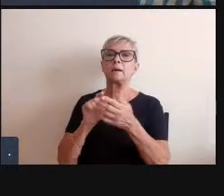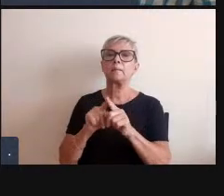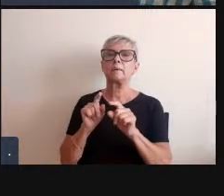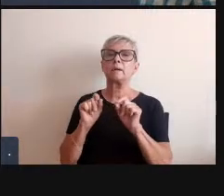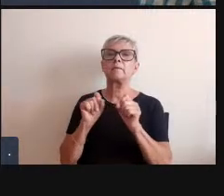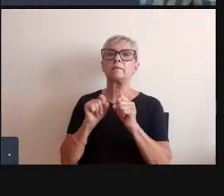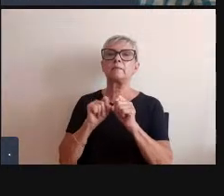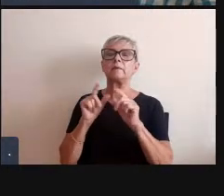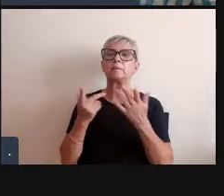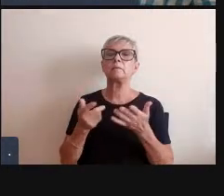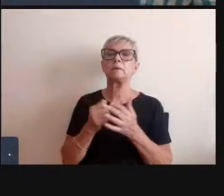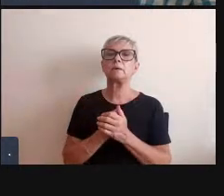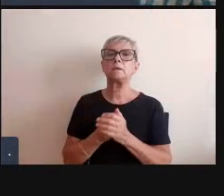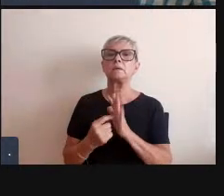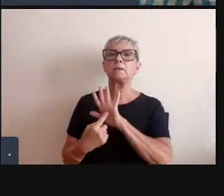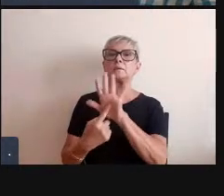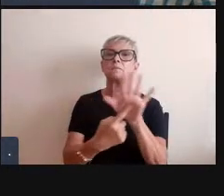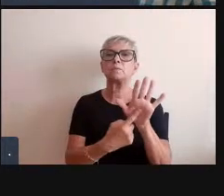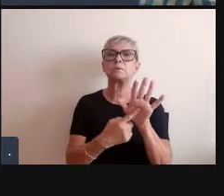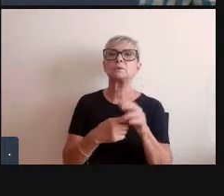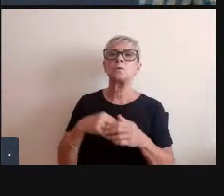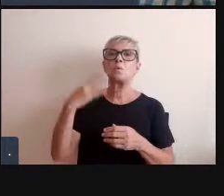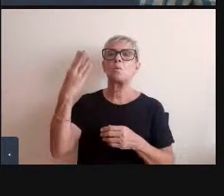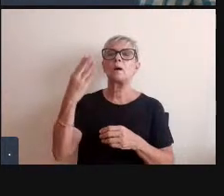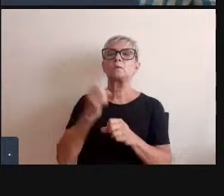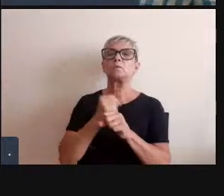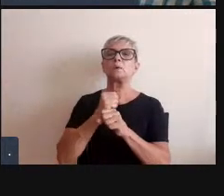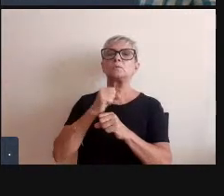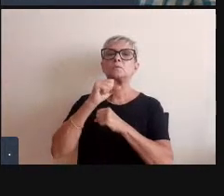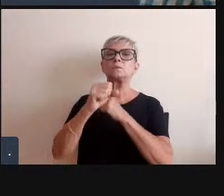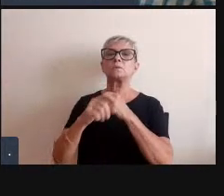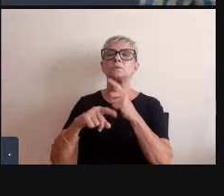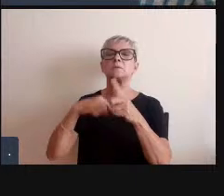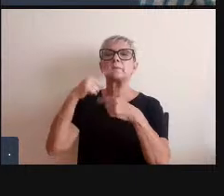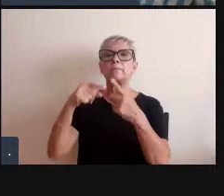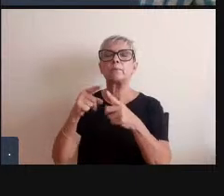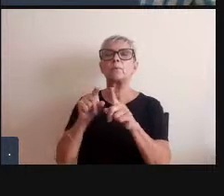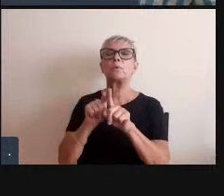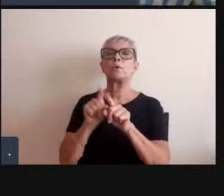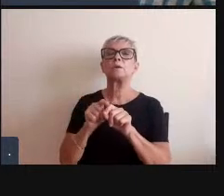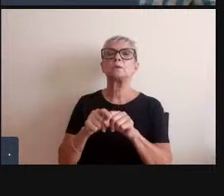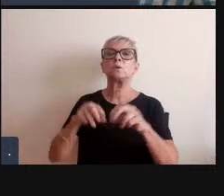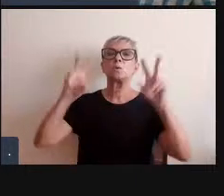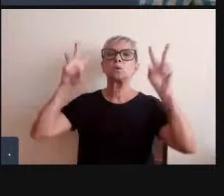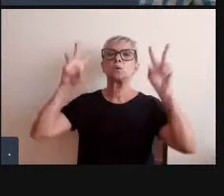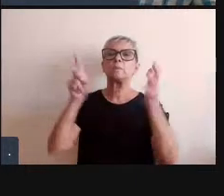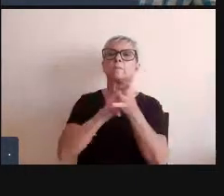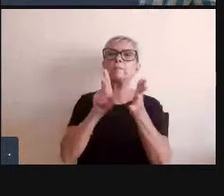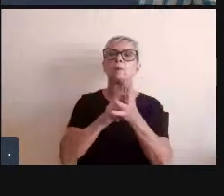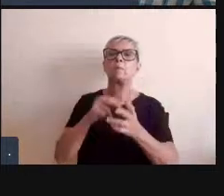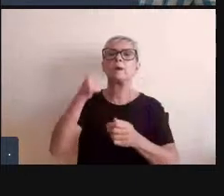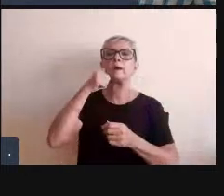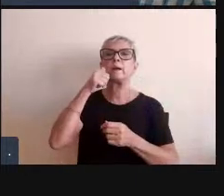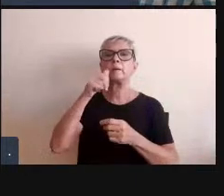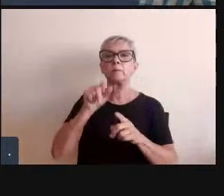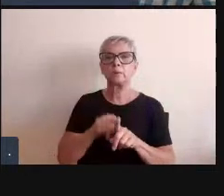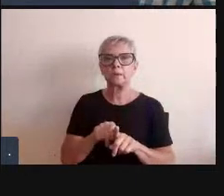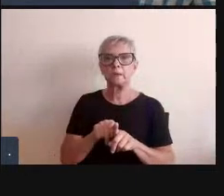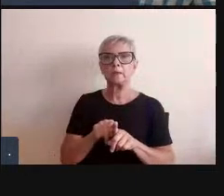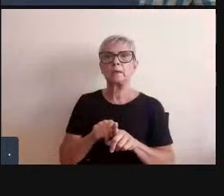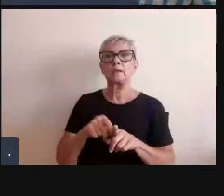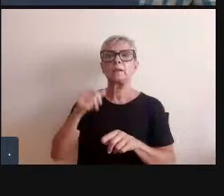é uma exposição feita quatro anos depois e o tema é a mulher é a primeira vez que aparece esse tema